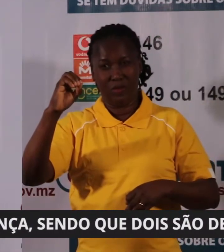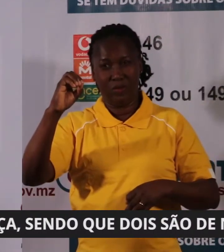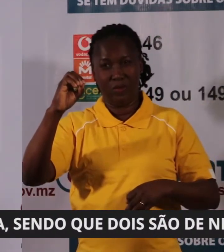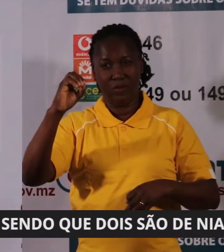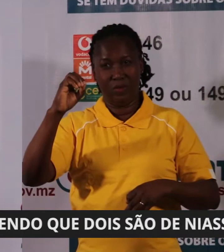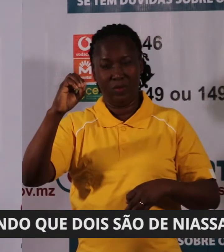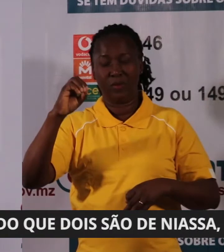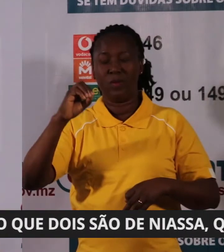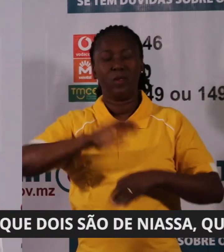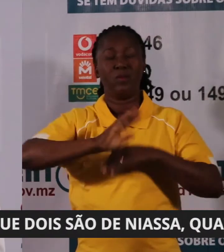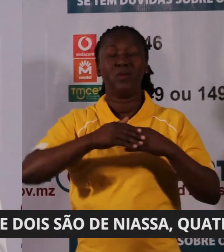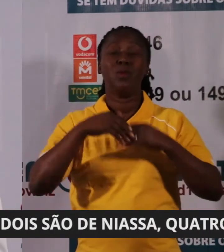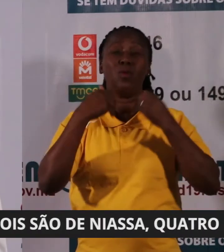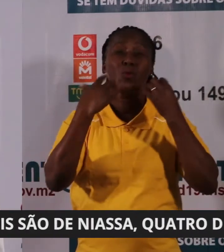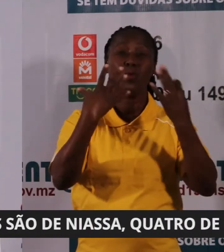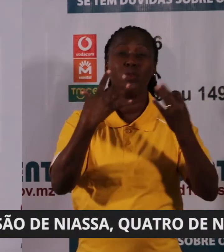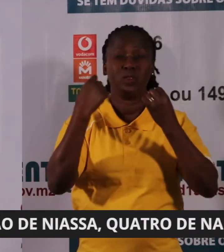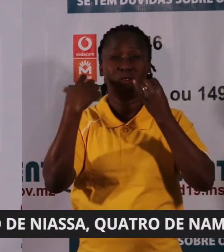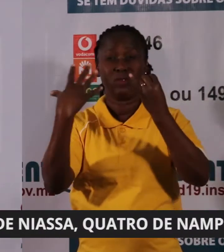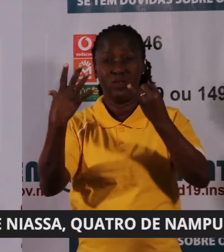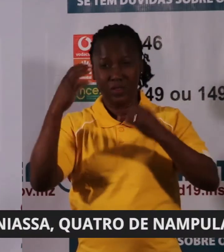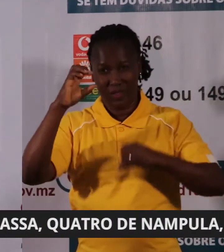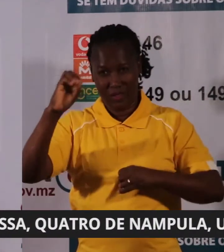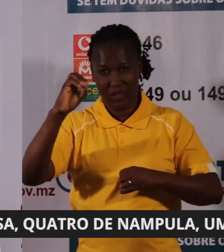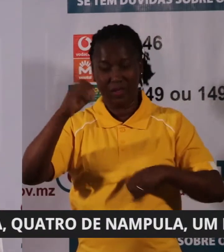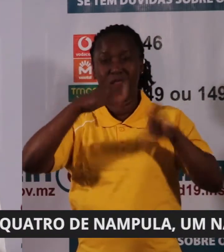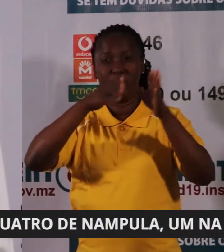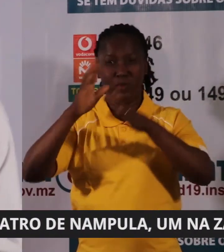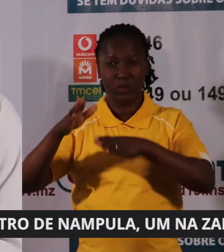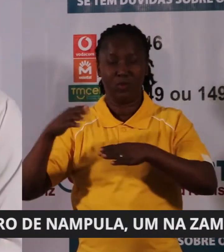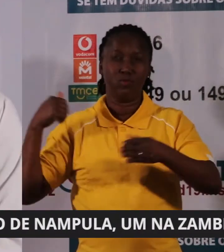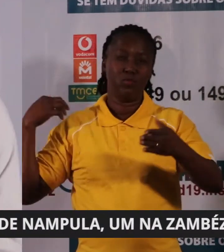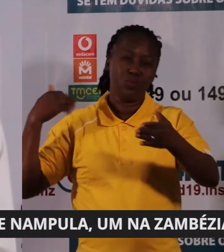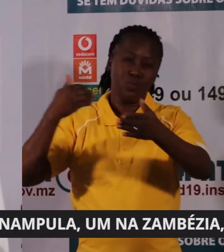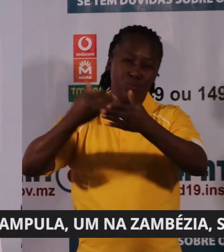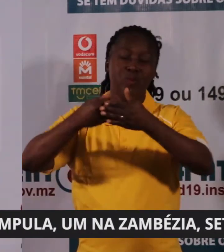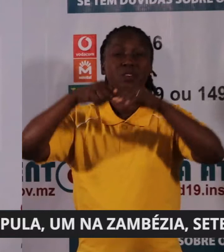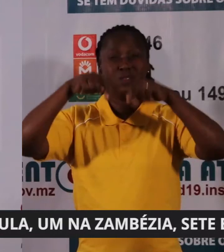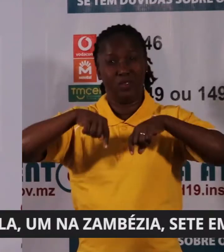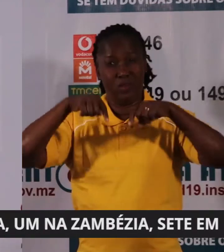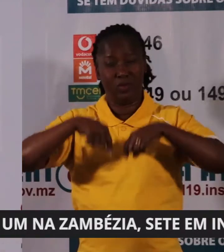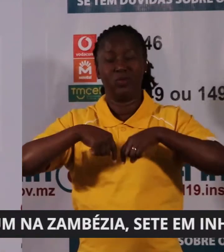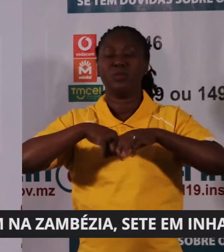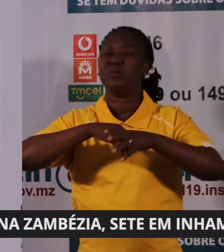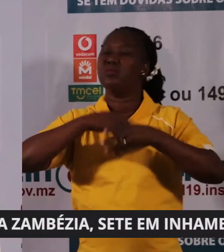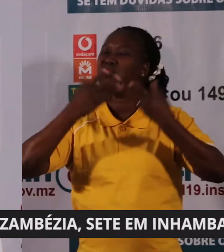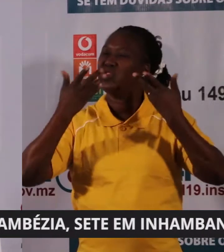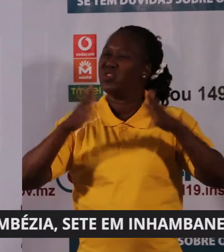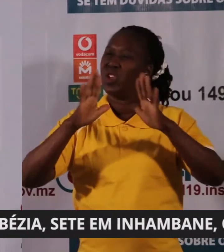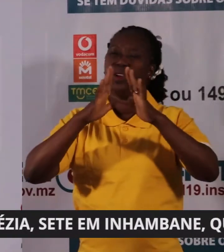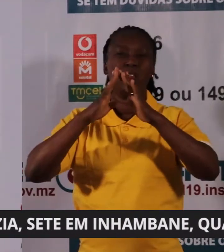860 indivíduos são daqueles que até hoje consideramos como totalmente